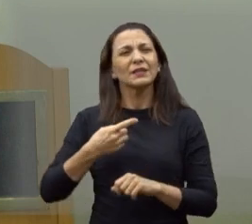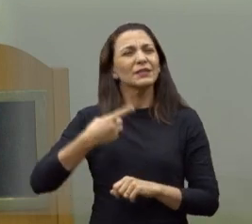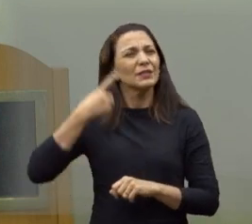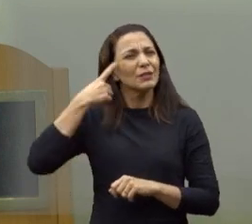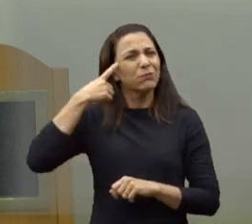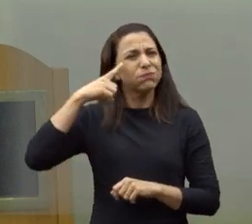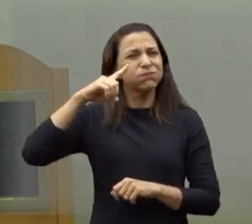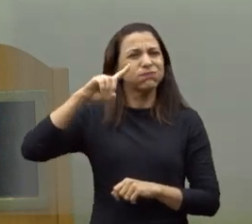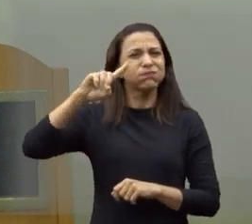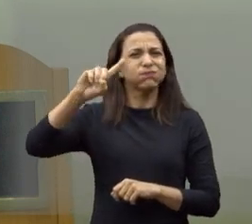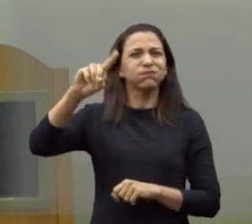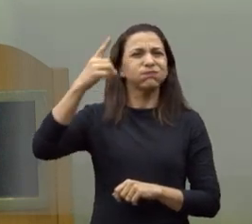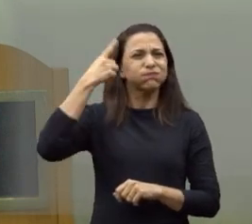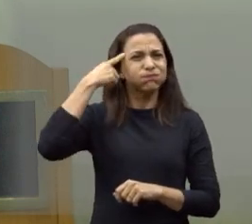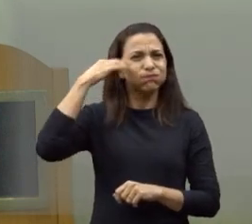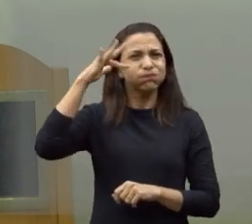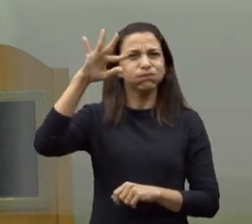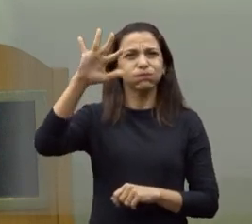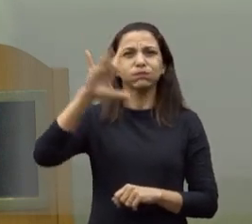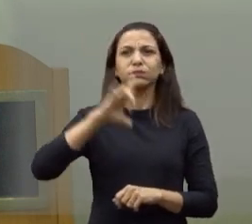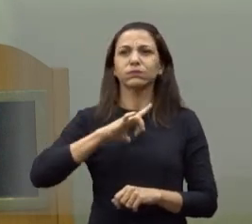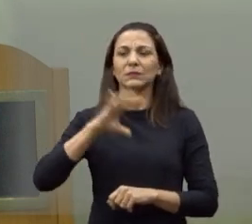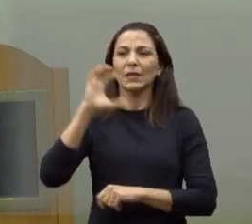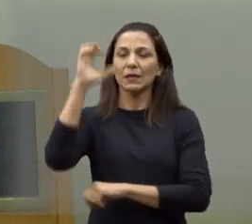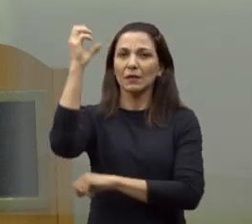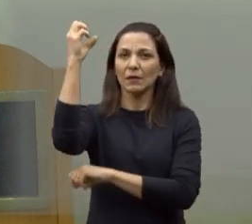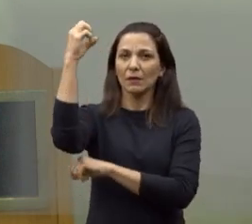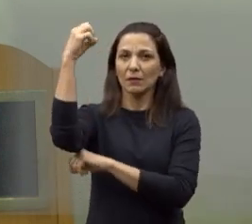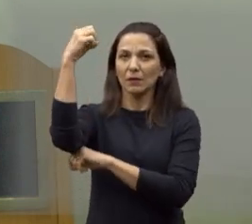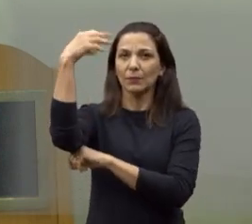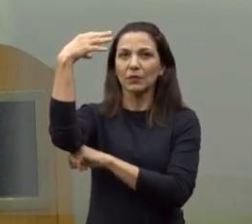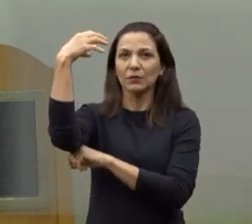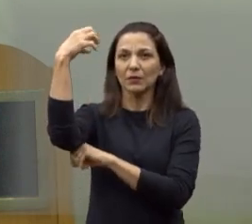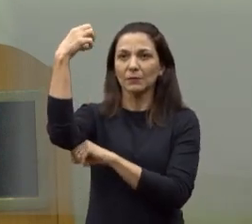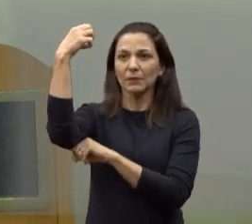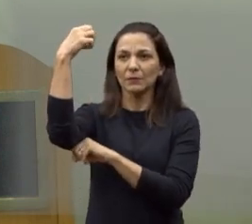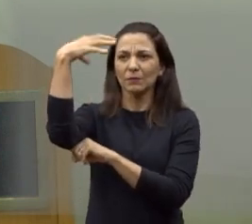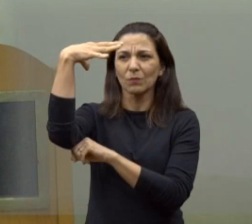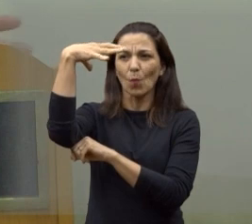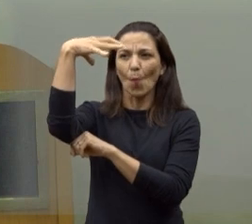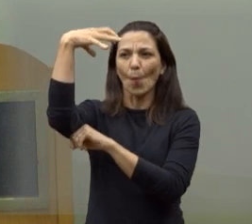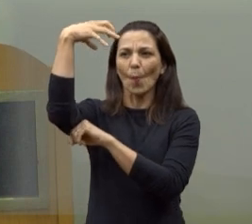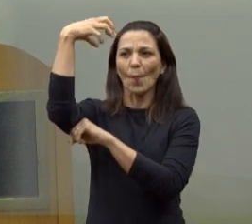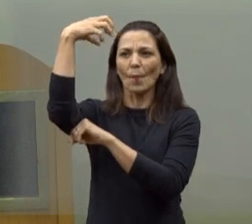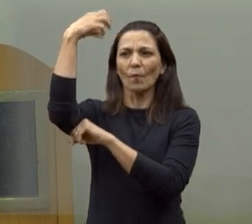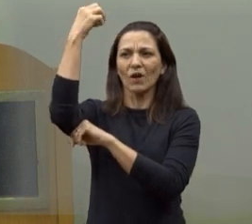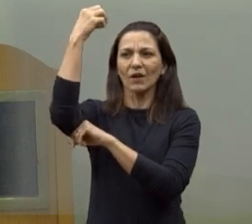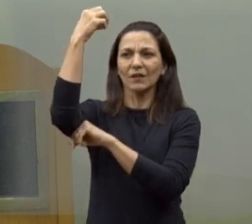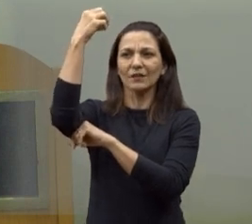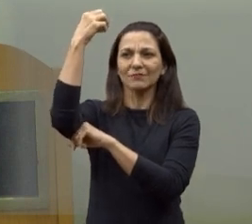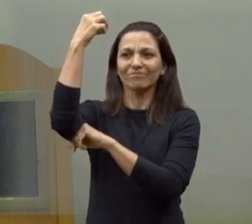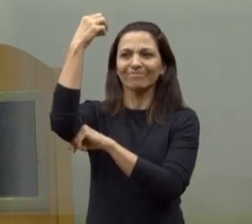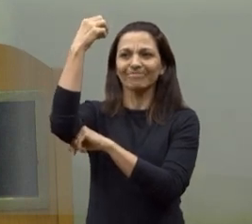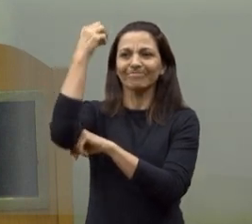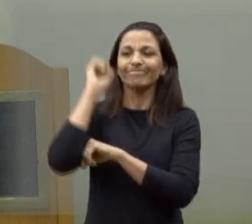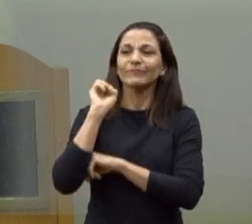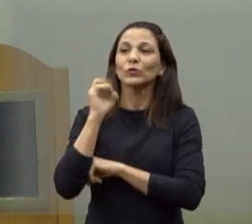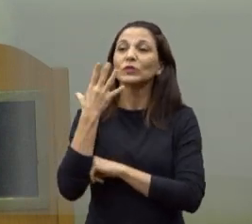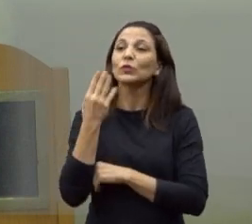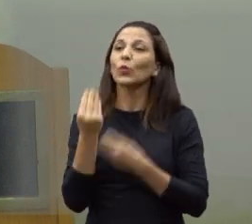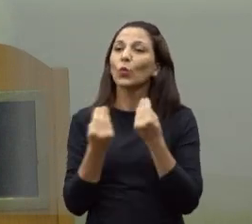lá, Tainara, com vários postos queimados lá. Então, tem que ver o que está acontecendo.